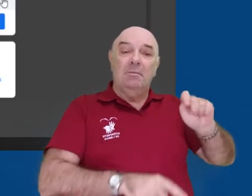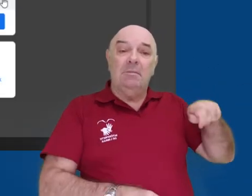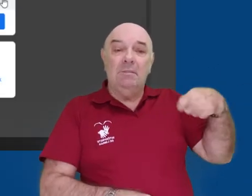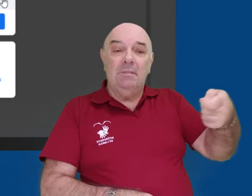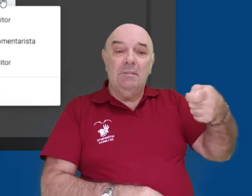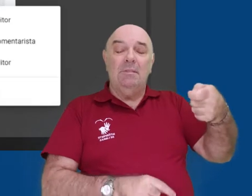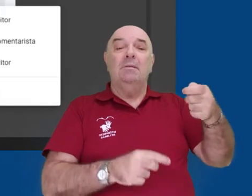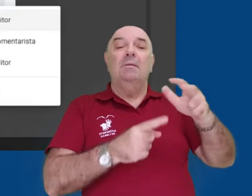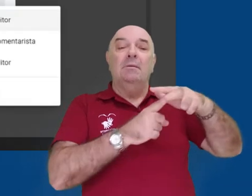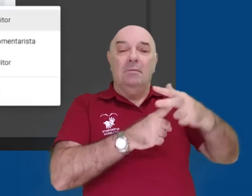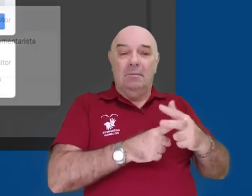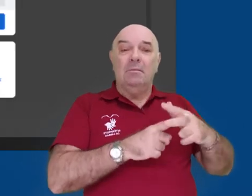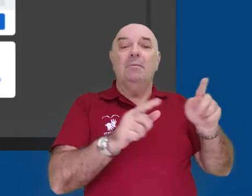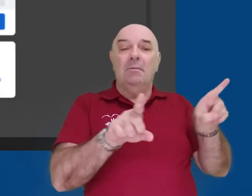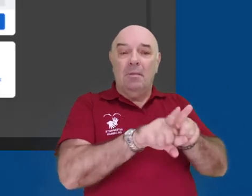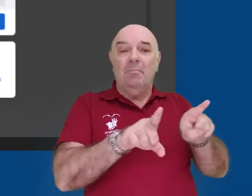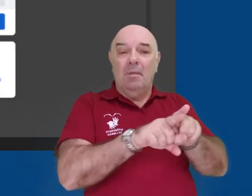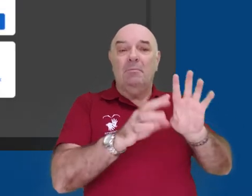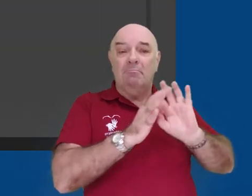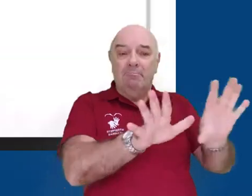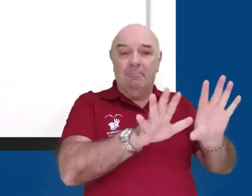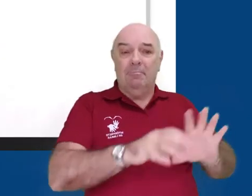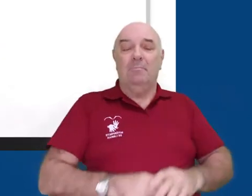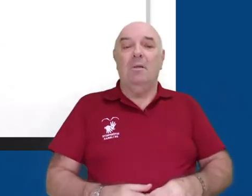-la como leitora para fazermos o segundo teste.